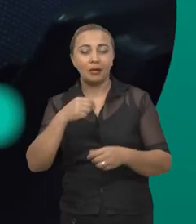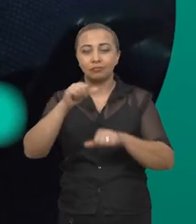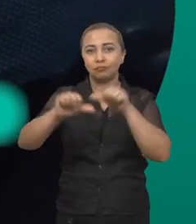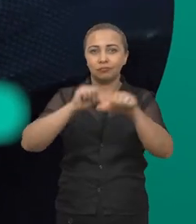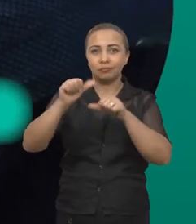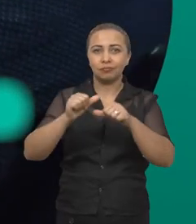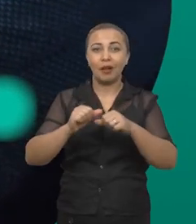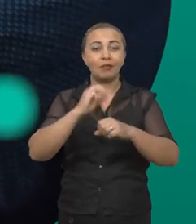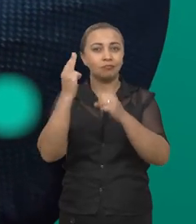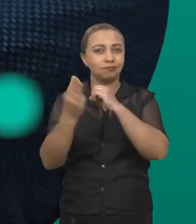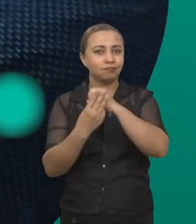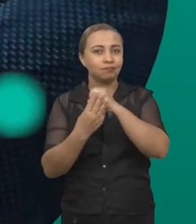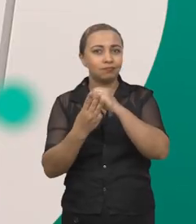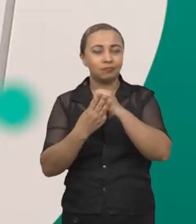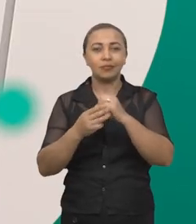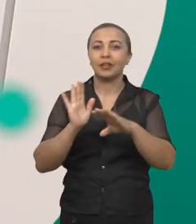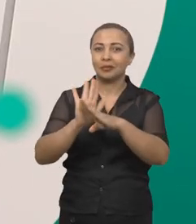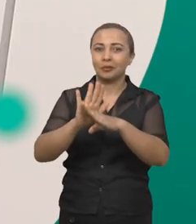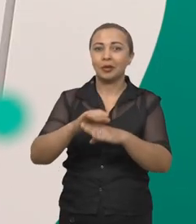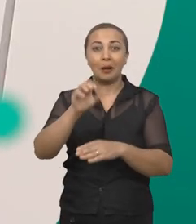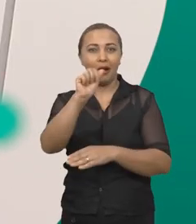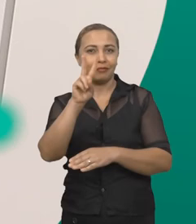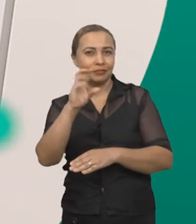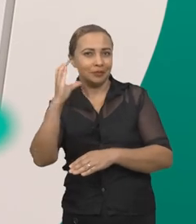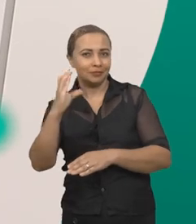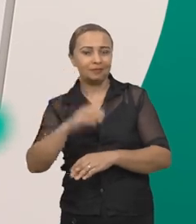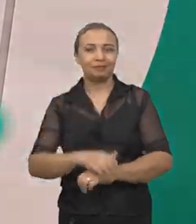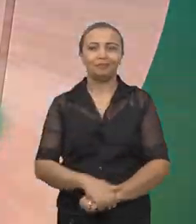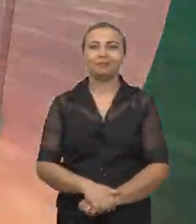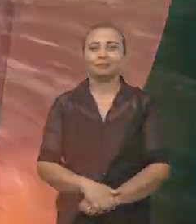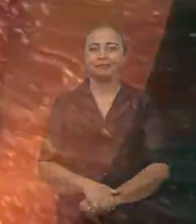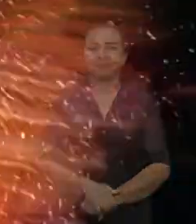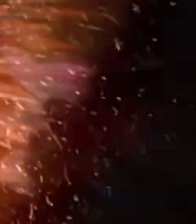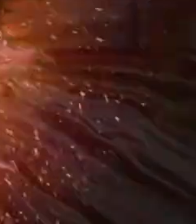software que ajuda na diferenciação dos tipos de AVC.